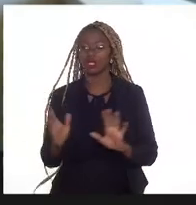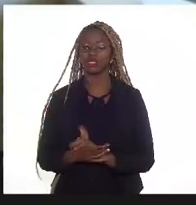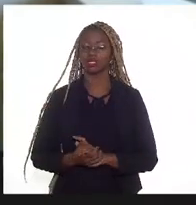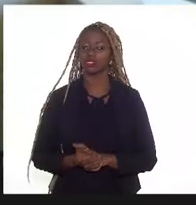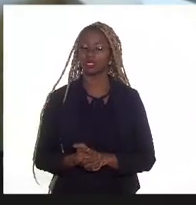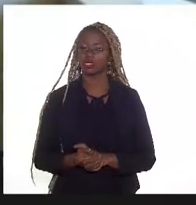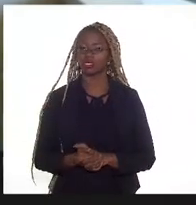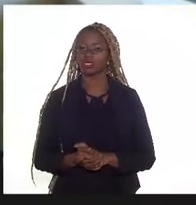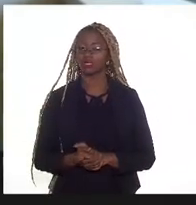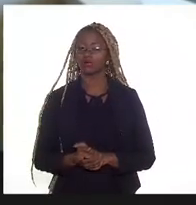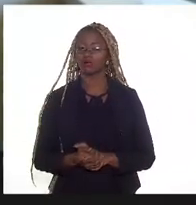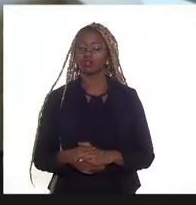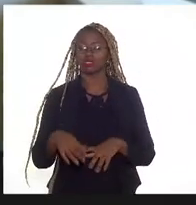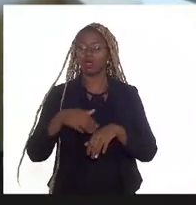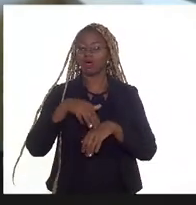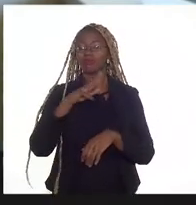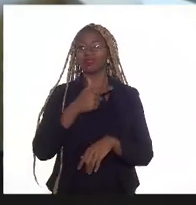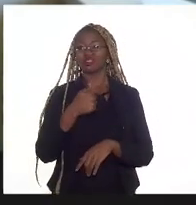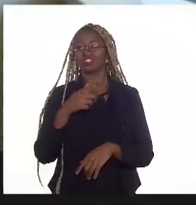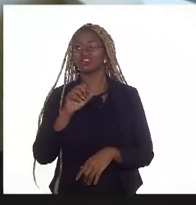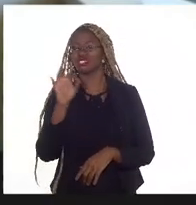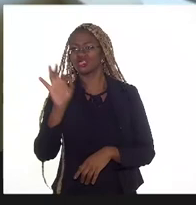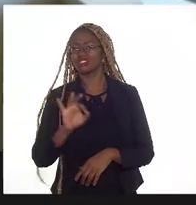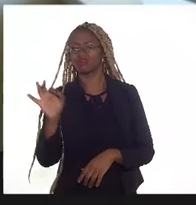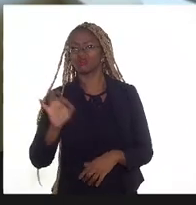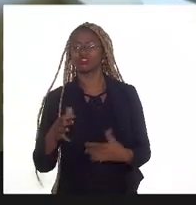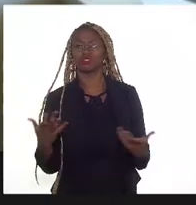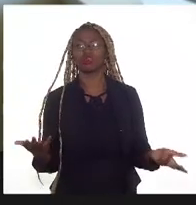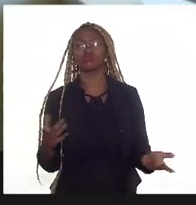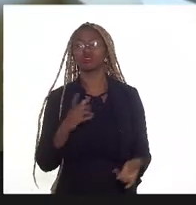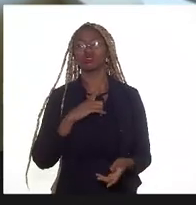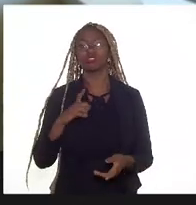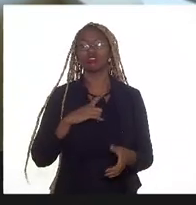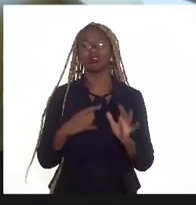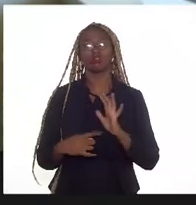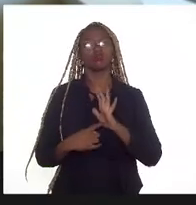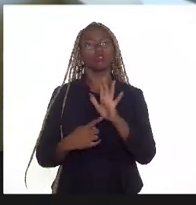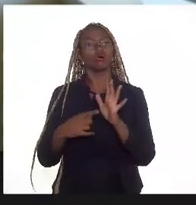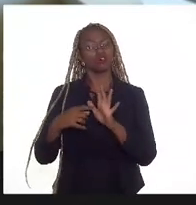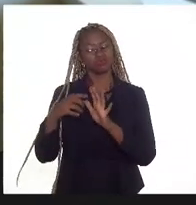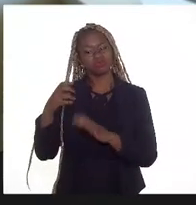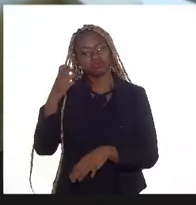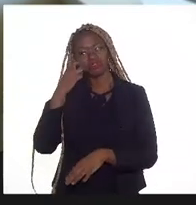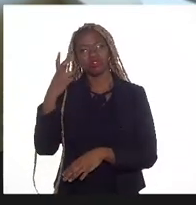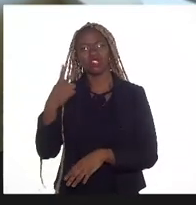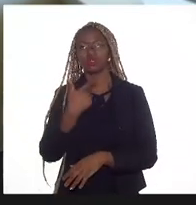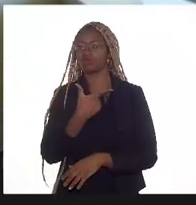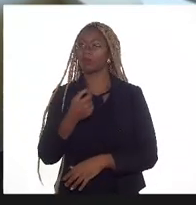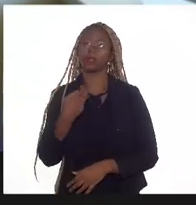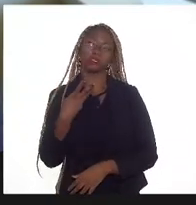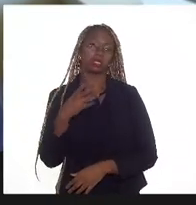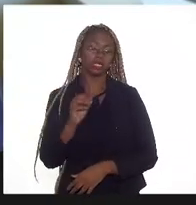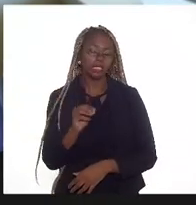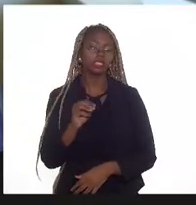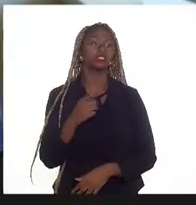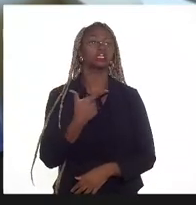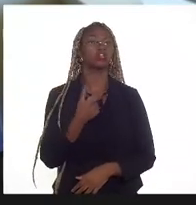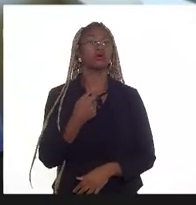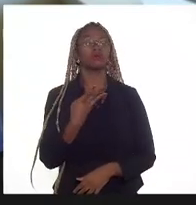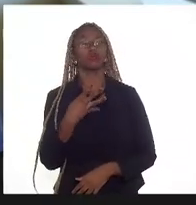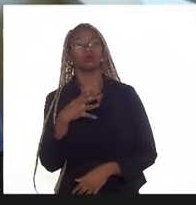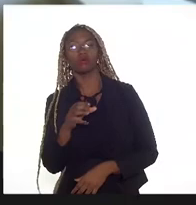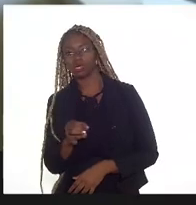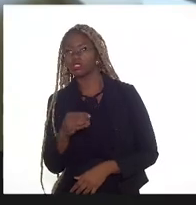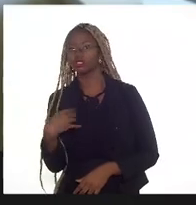maior do que 70%. A senhora tem as projeções dos anos 2030, 2040, de quanto